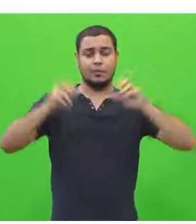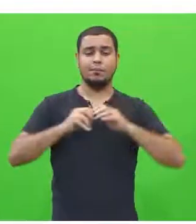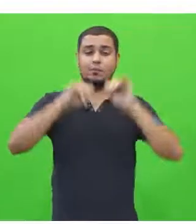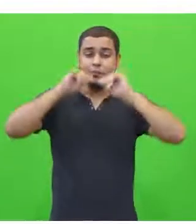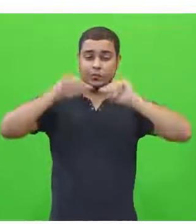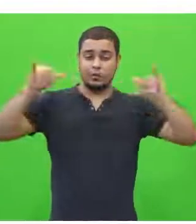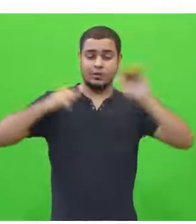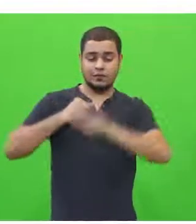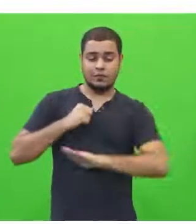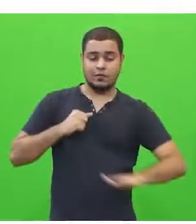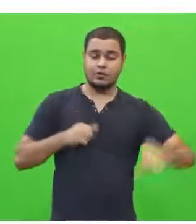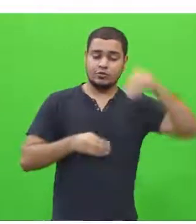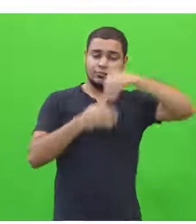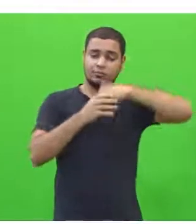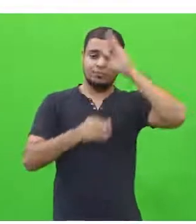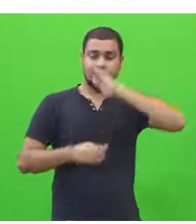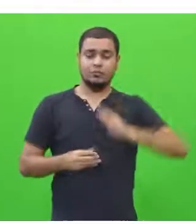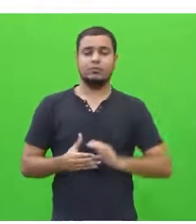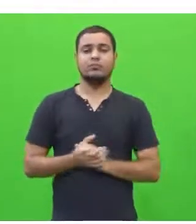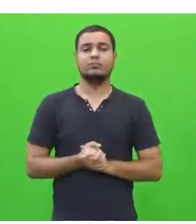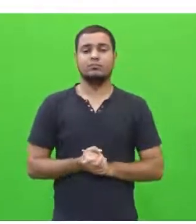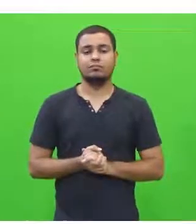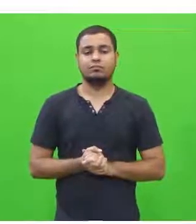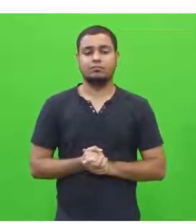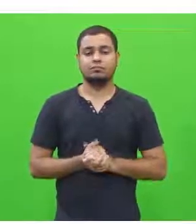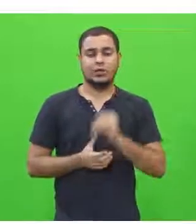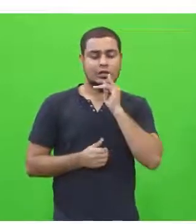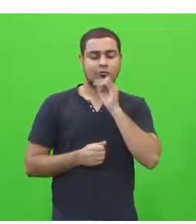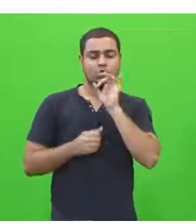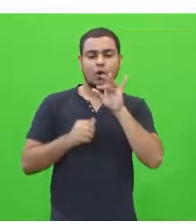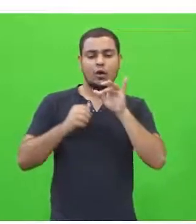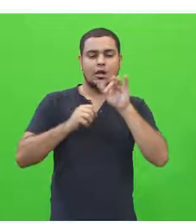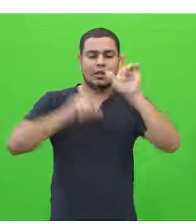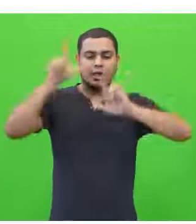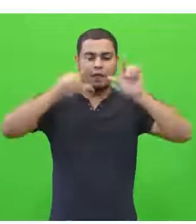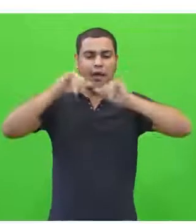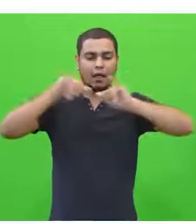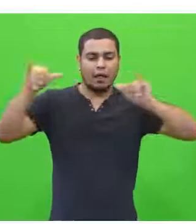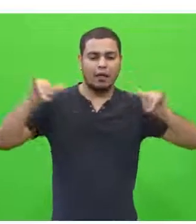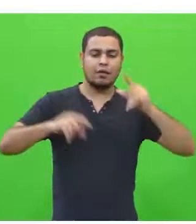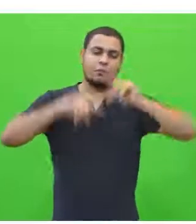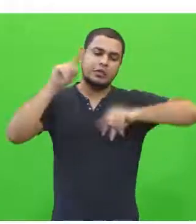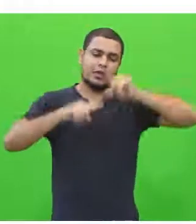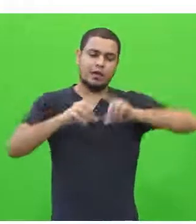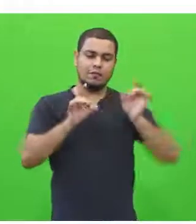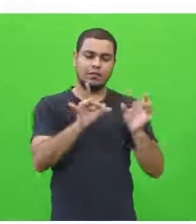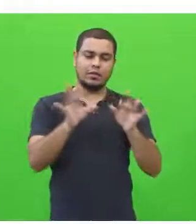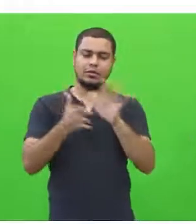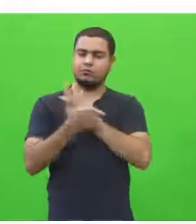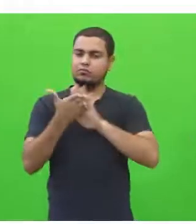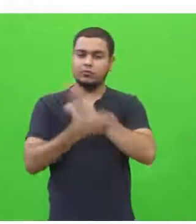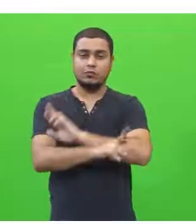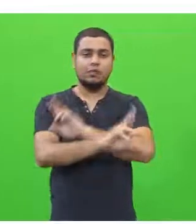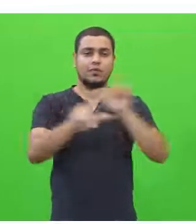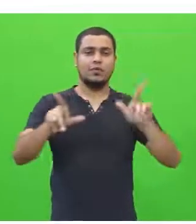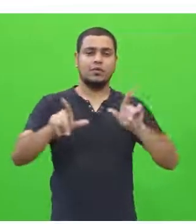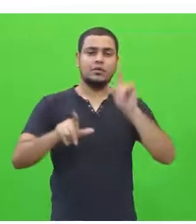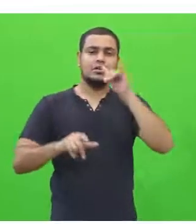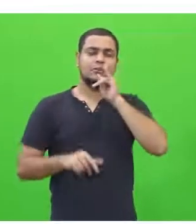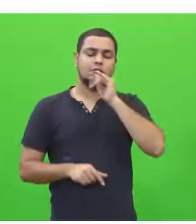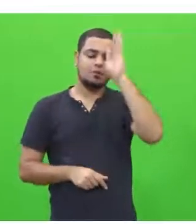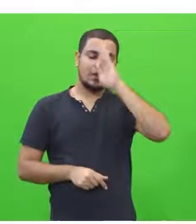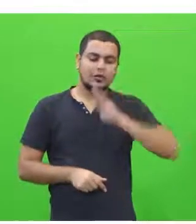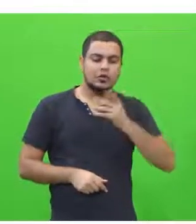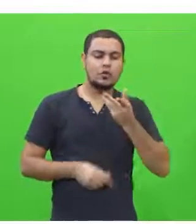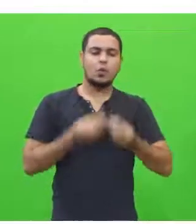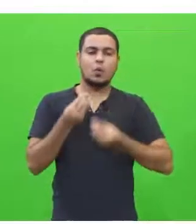publicidade infantil em questão no Brasil. Não é só falar de publicidade, não é só falar de criança, não é só falar do Brasil, não é só falar